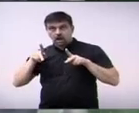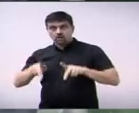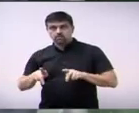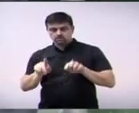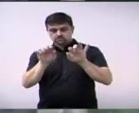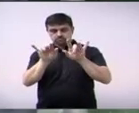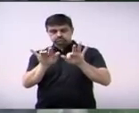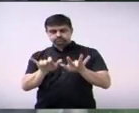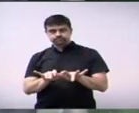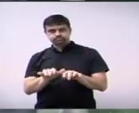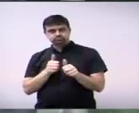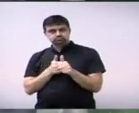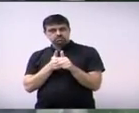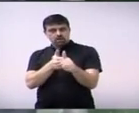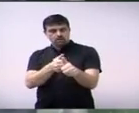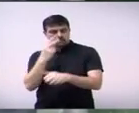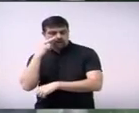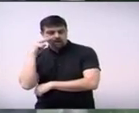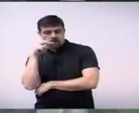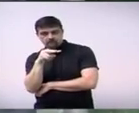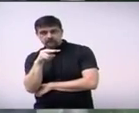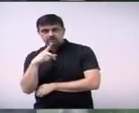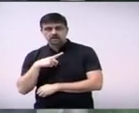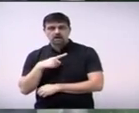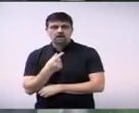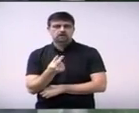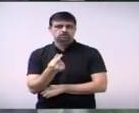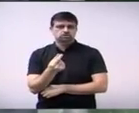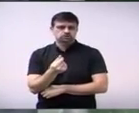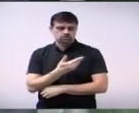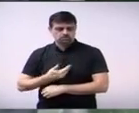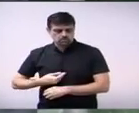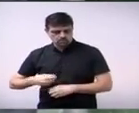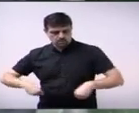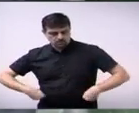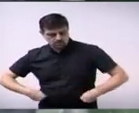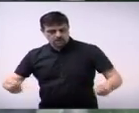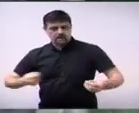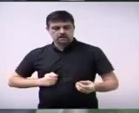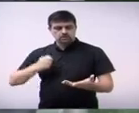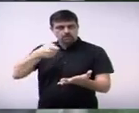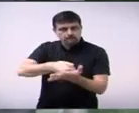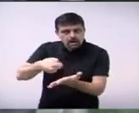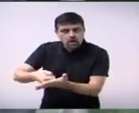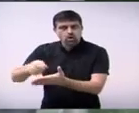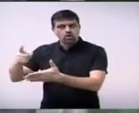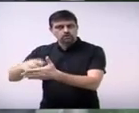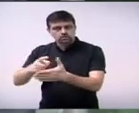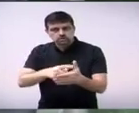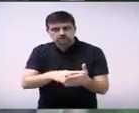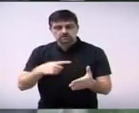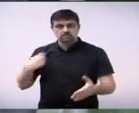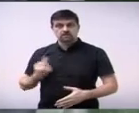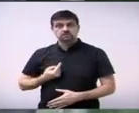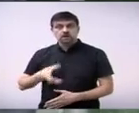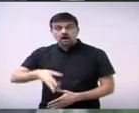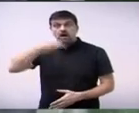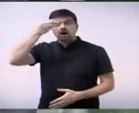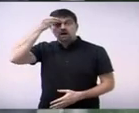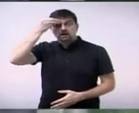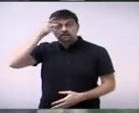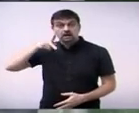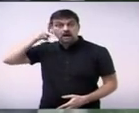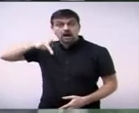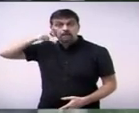no acompanhamento e na execução e na definição de políticas públicas para cada